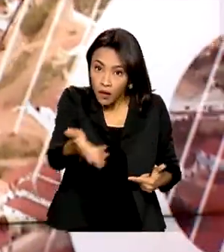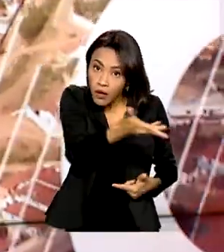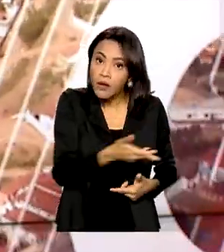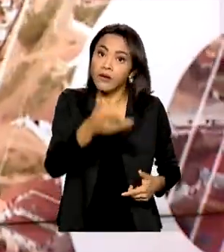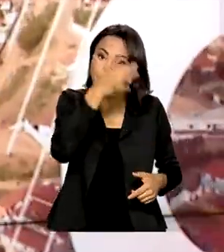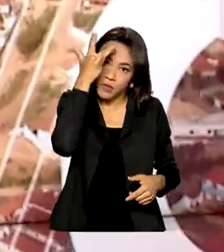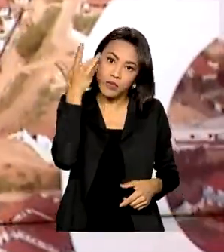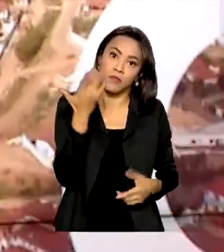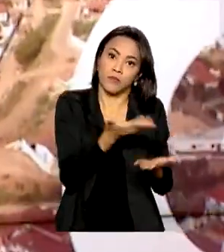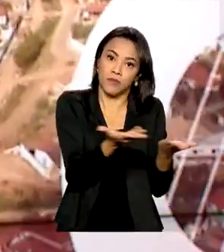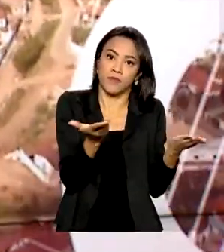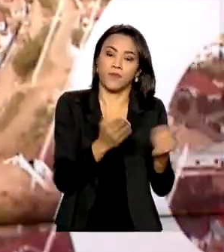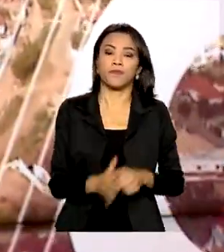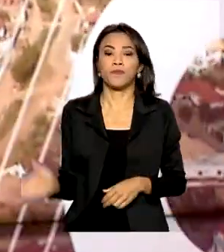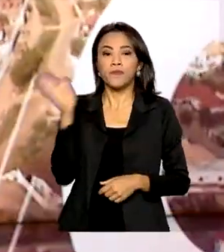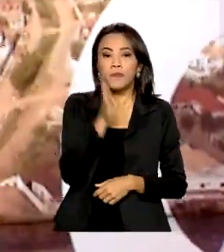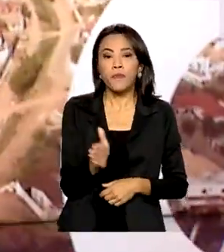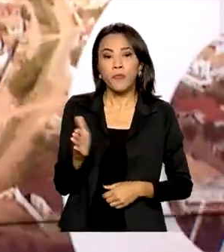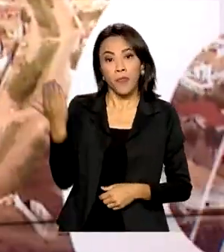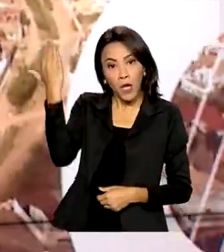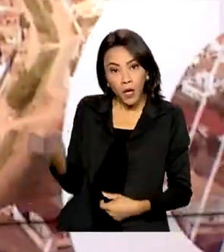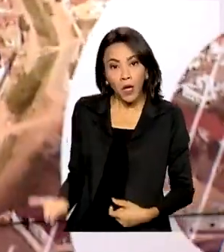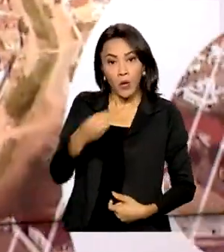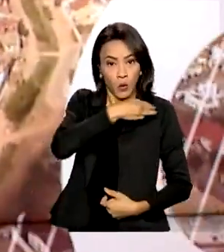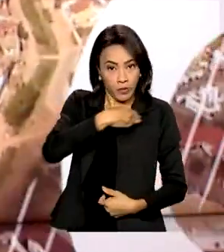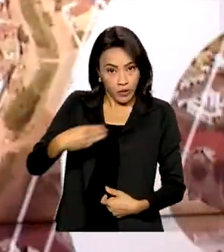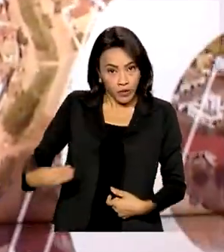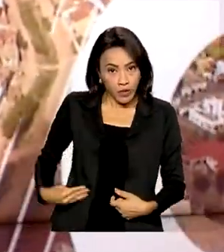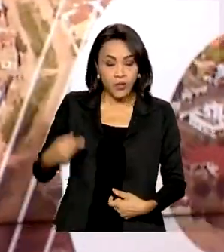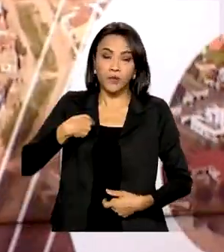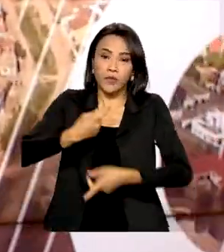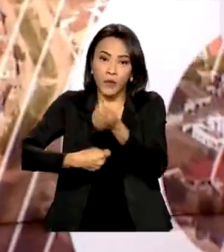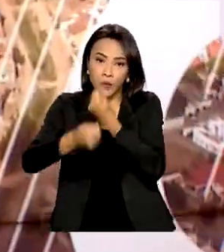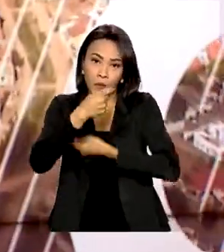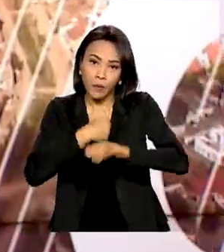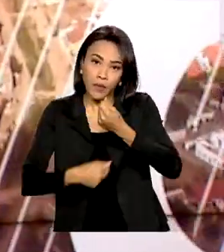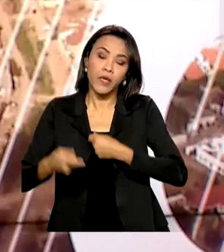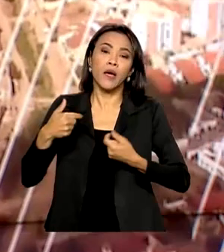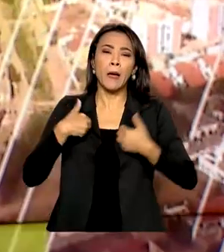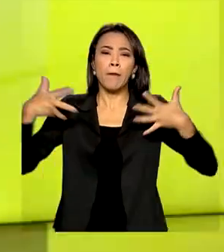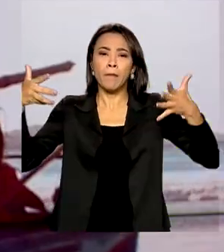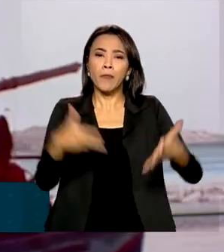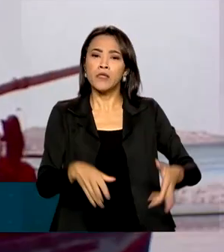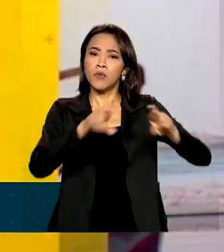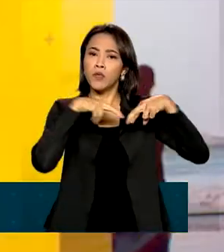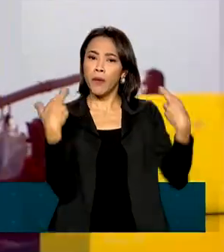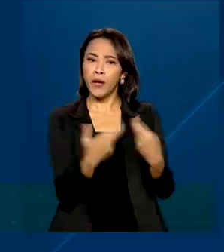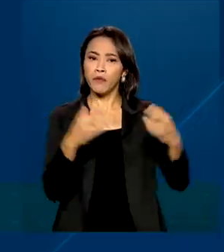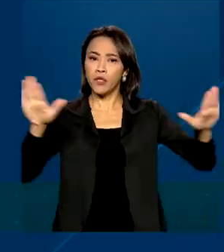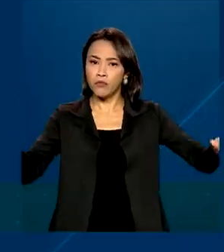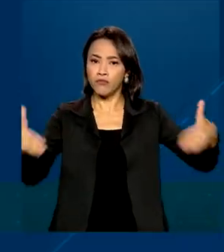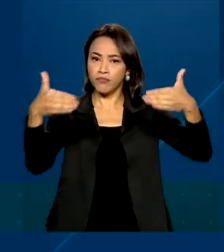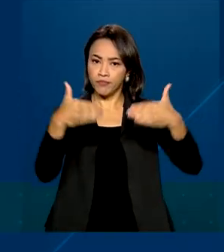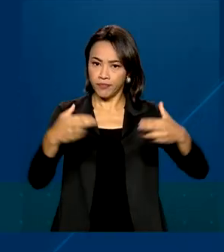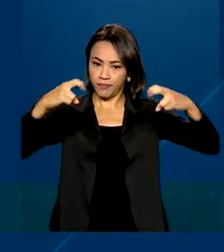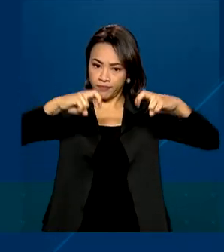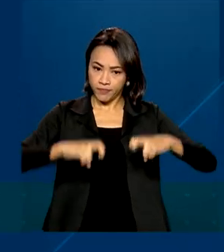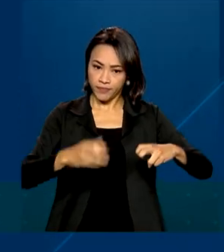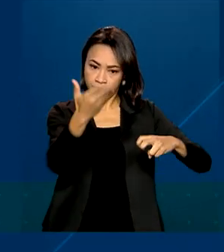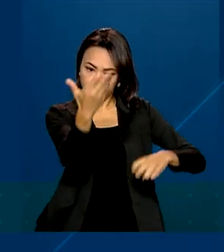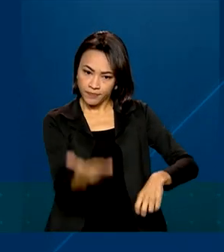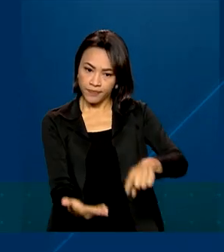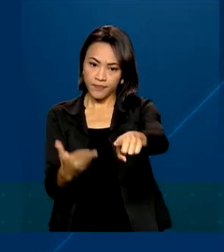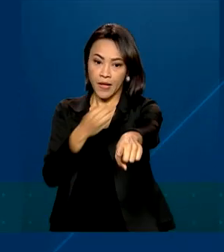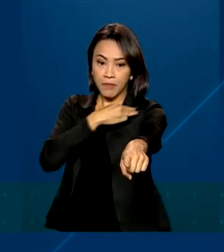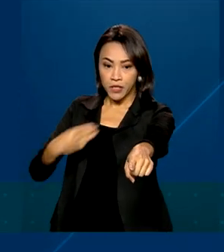O ministro da Economia, Paulo Guedes, participou de uma reunião bilateral nesta segunda-feira com a ministra da Economia da Ucrânia.